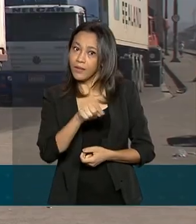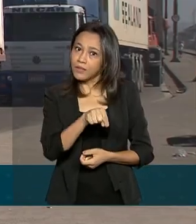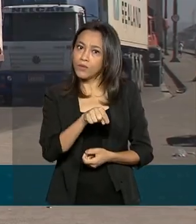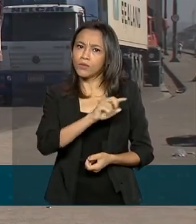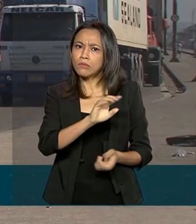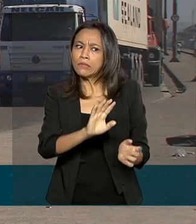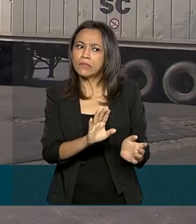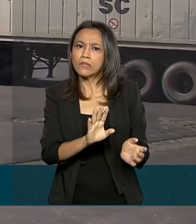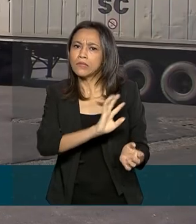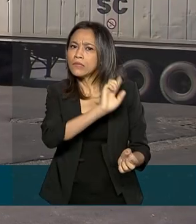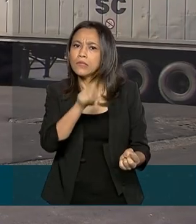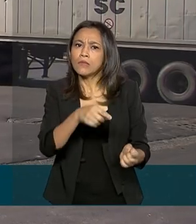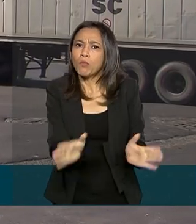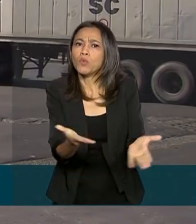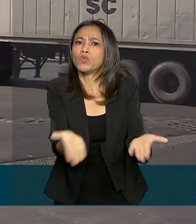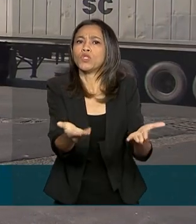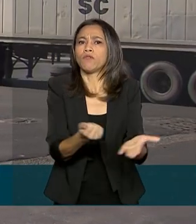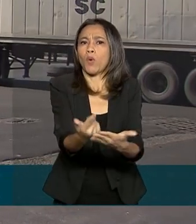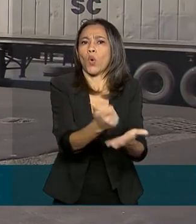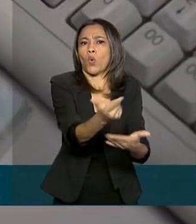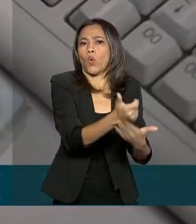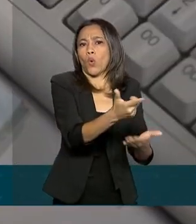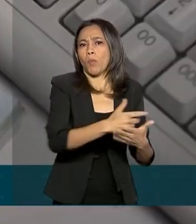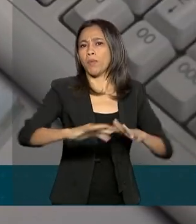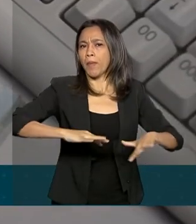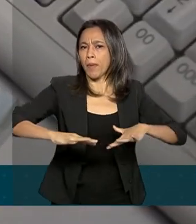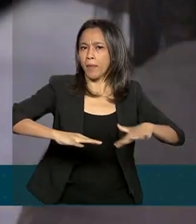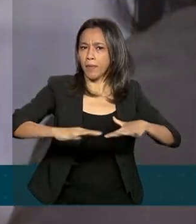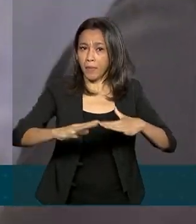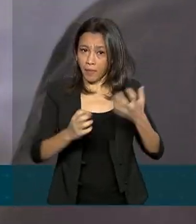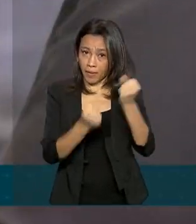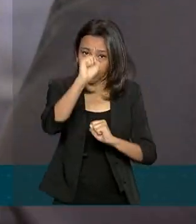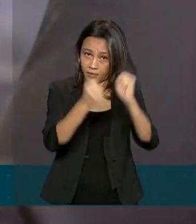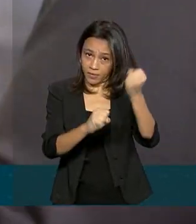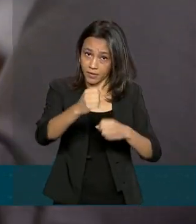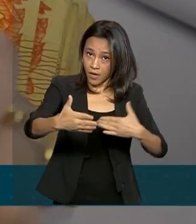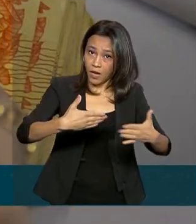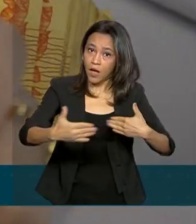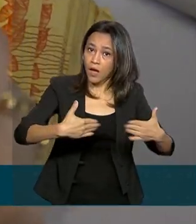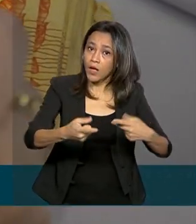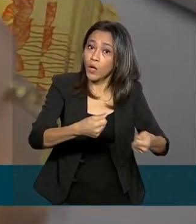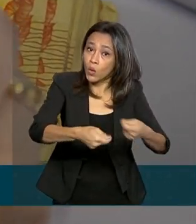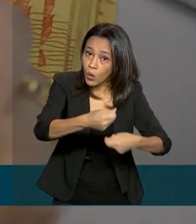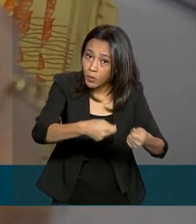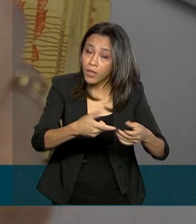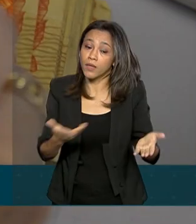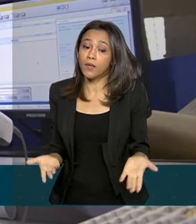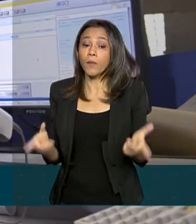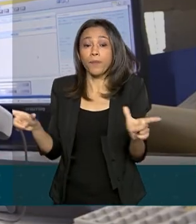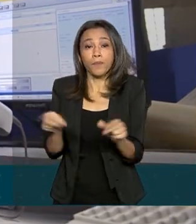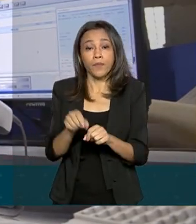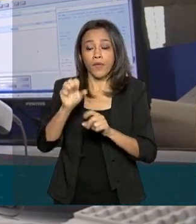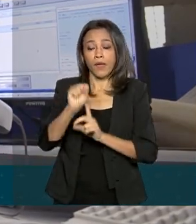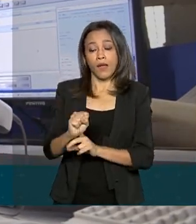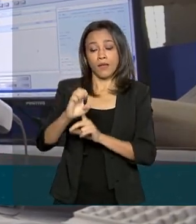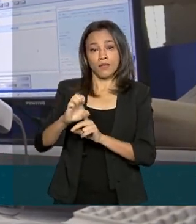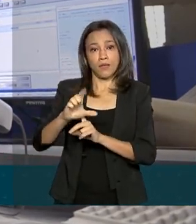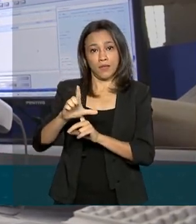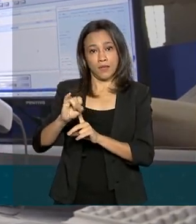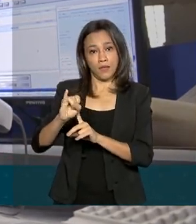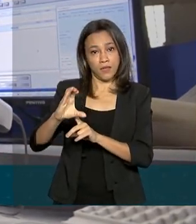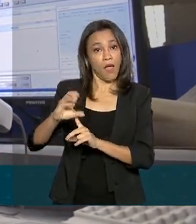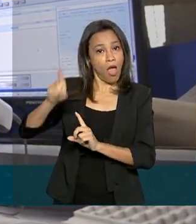e dinamizar a produção econômica. Em termos práticos, a Selic serve como parâmetro dos juros